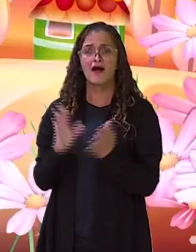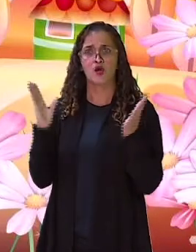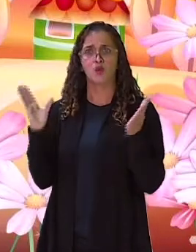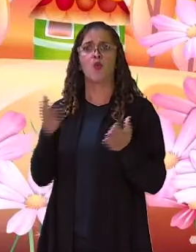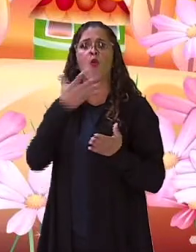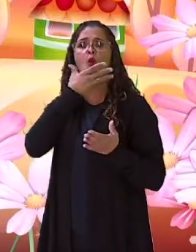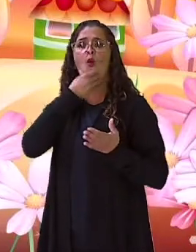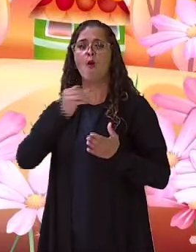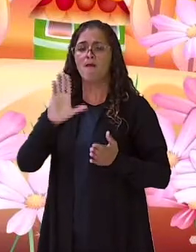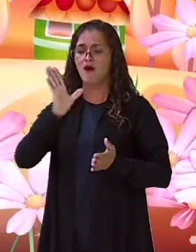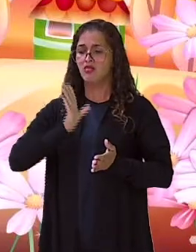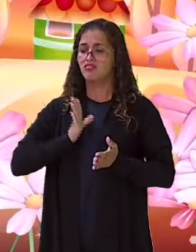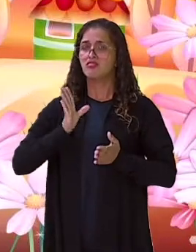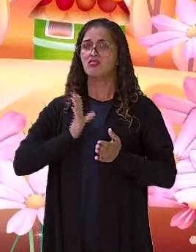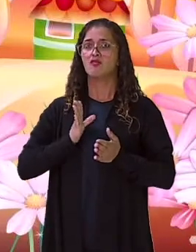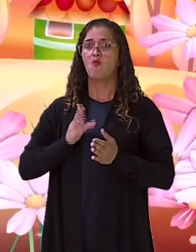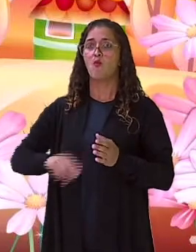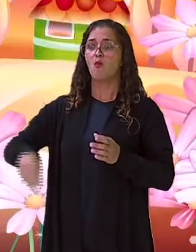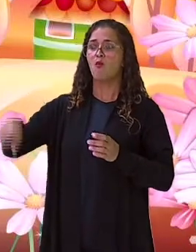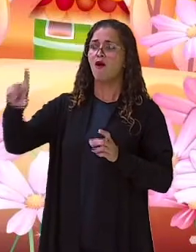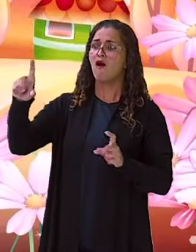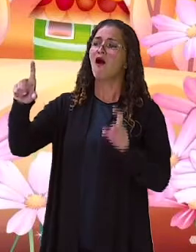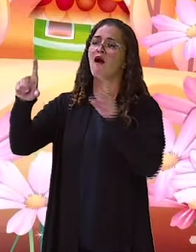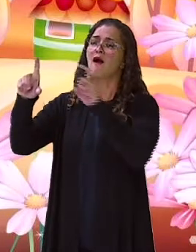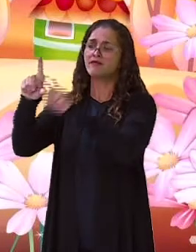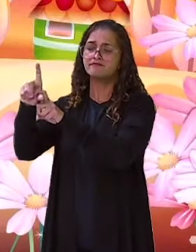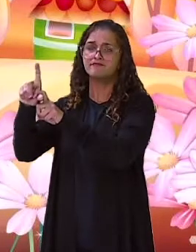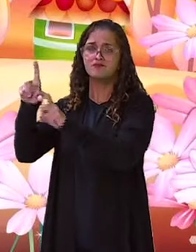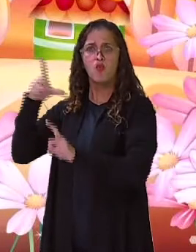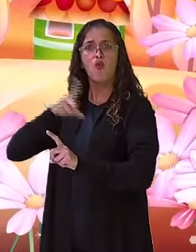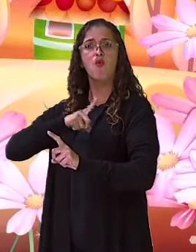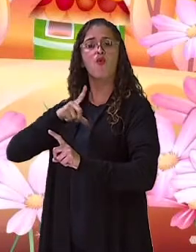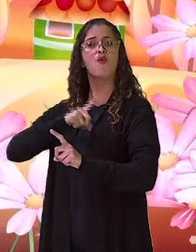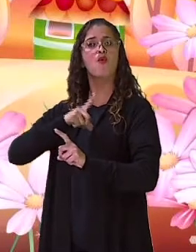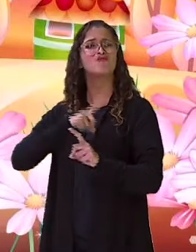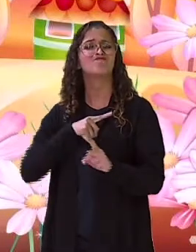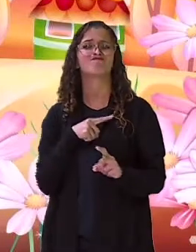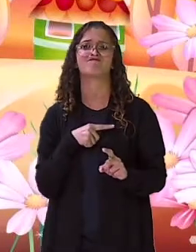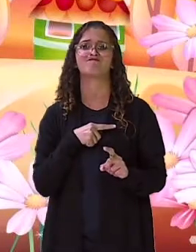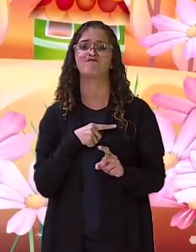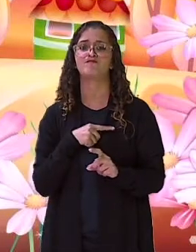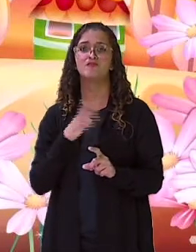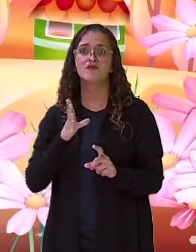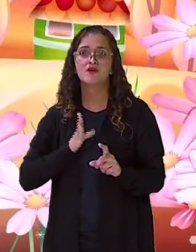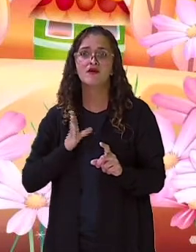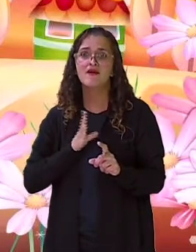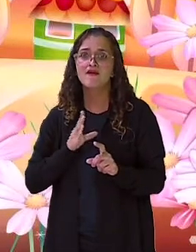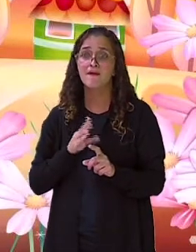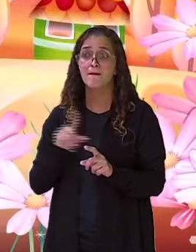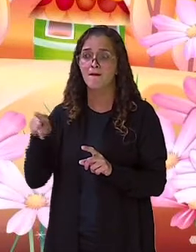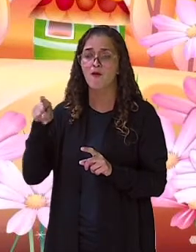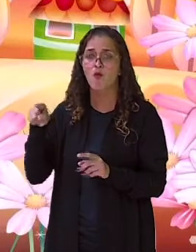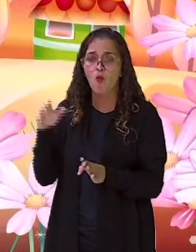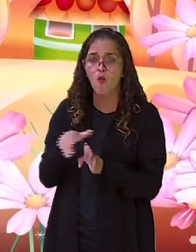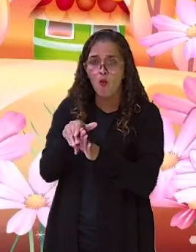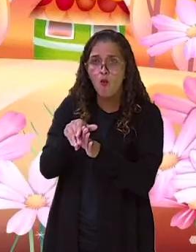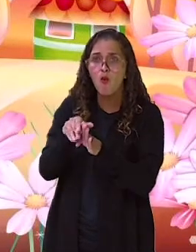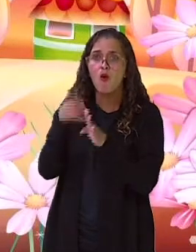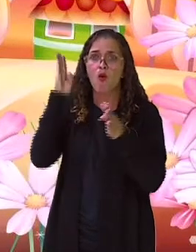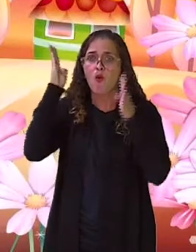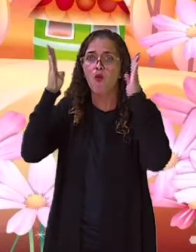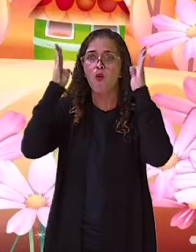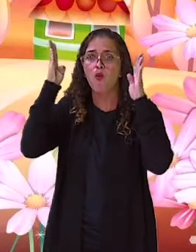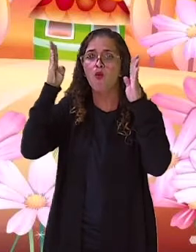independente. Mas a riqueza não ficou só nisso. Transformou o burro velho do homem no